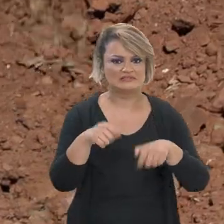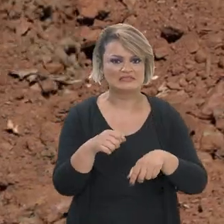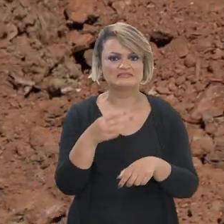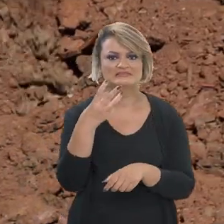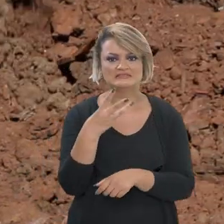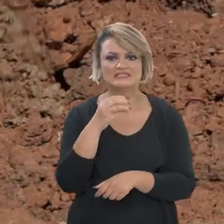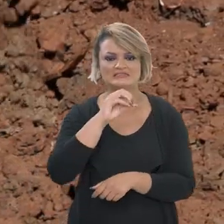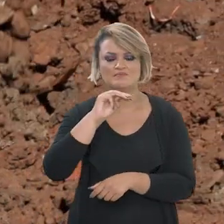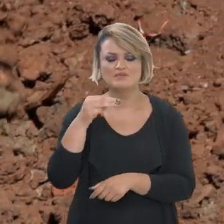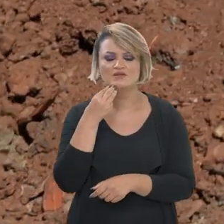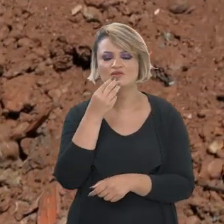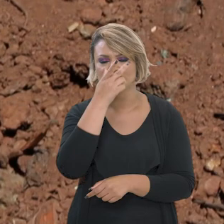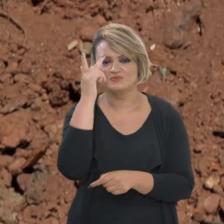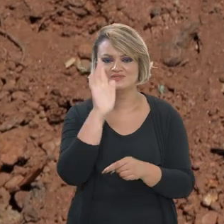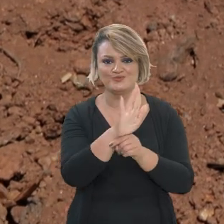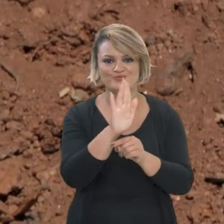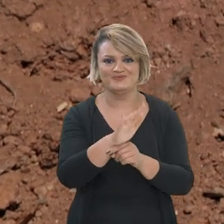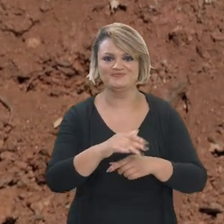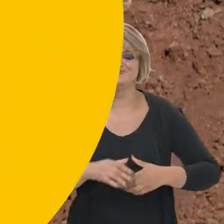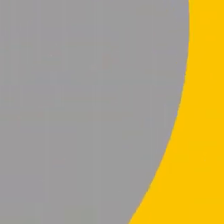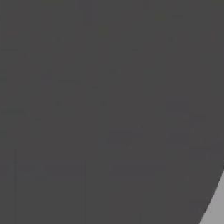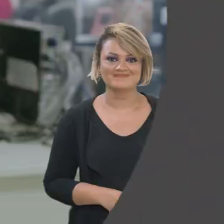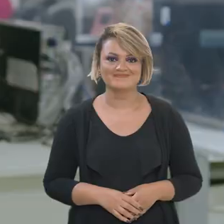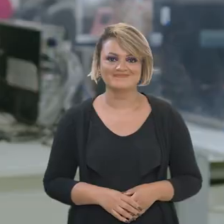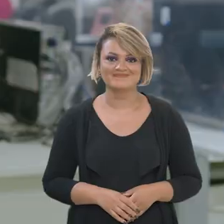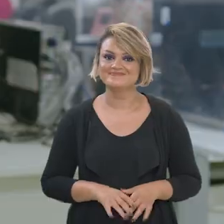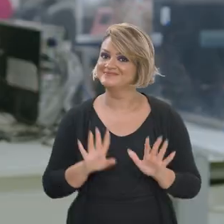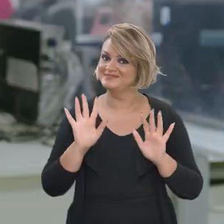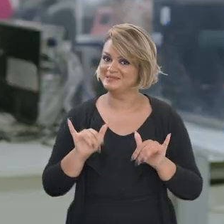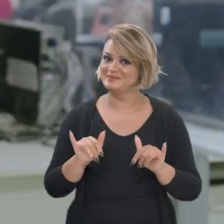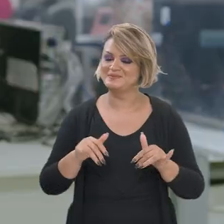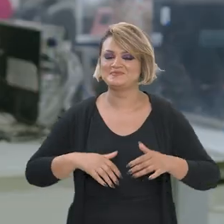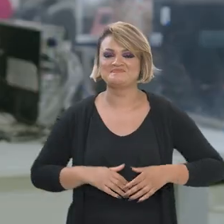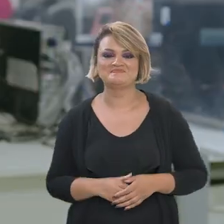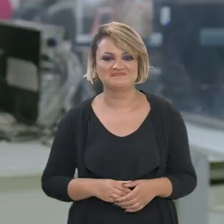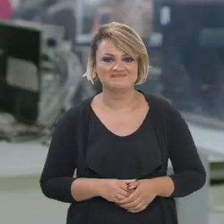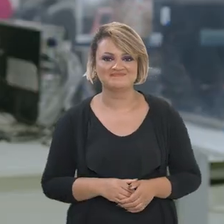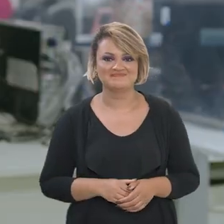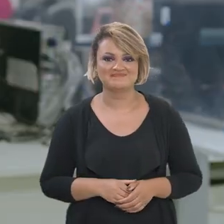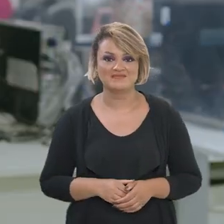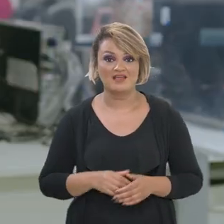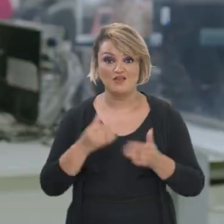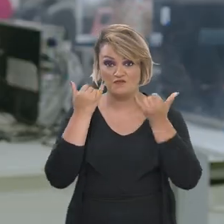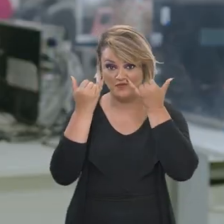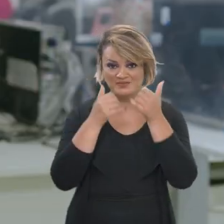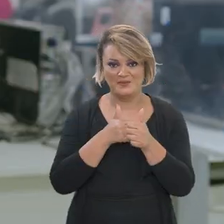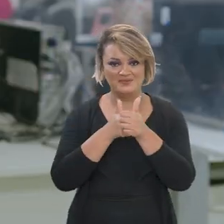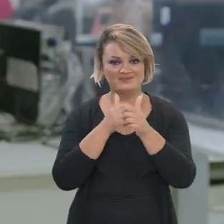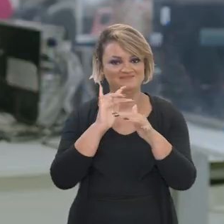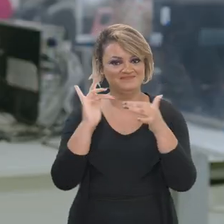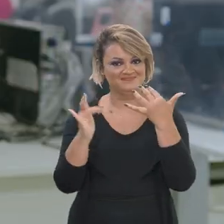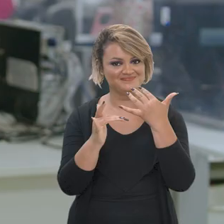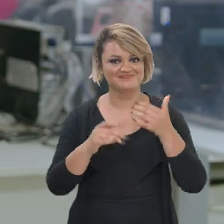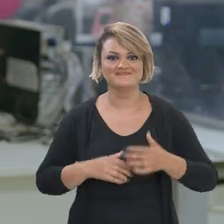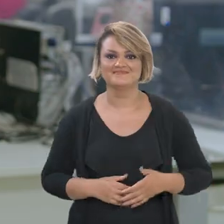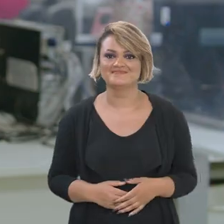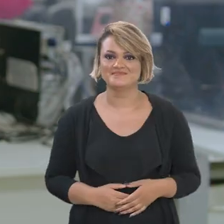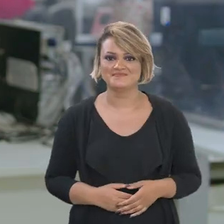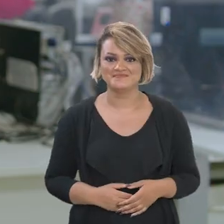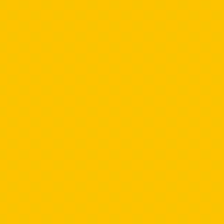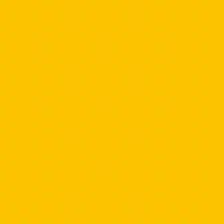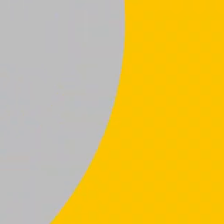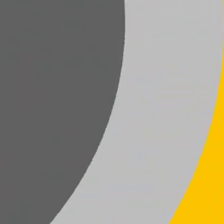atendam quase 30 milhões de pessoas. E o Ponto Gov de hoje fica por aqui. Siga com a gente nas redes